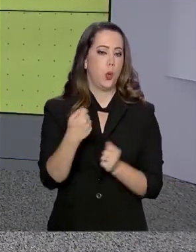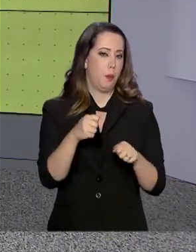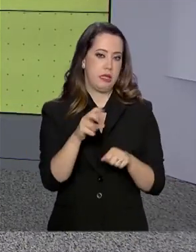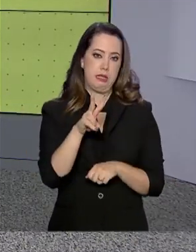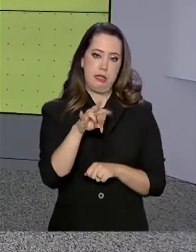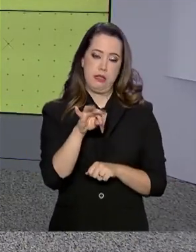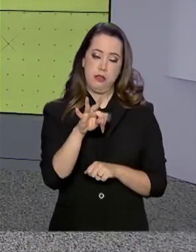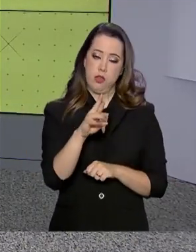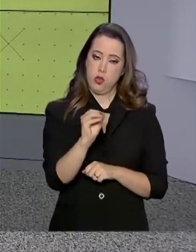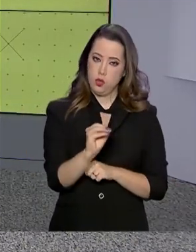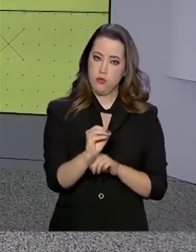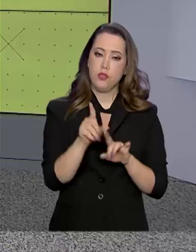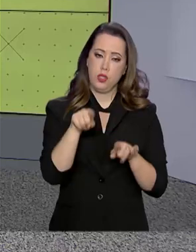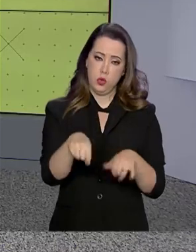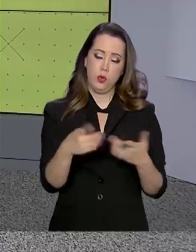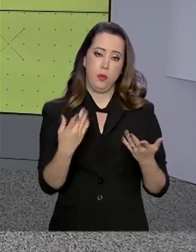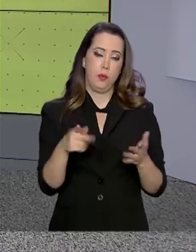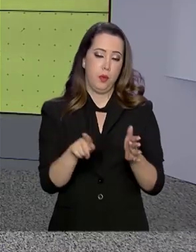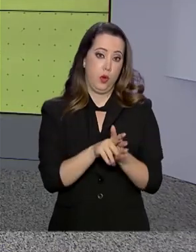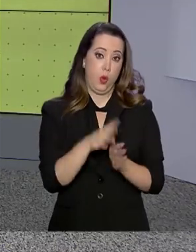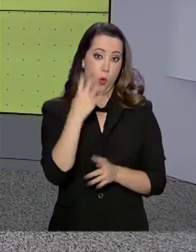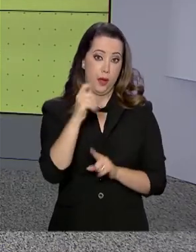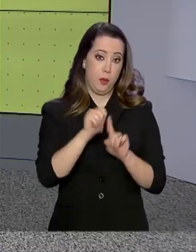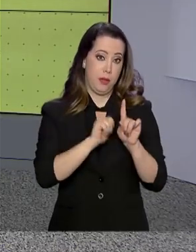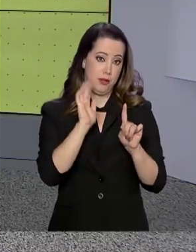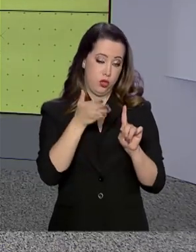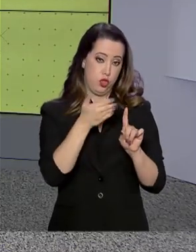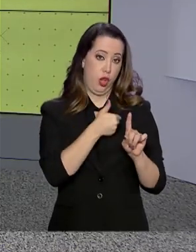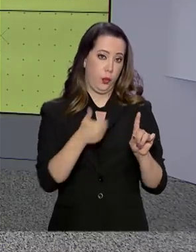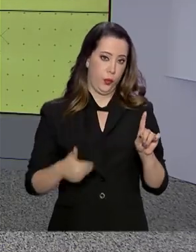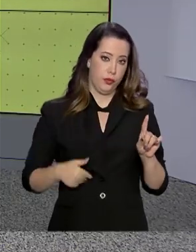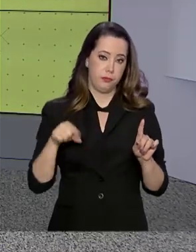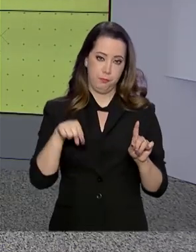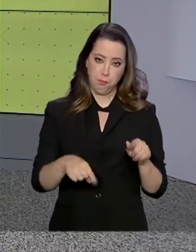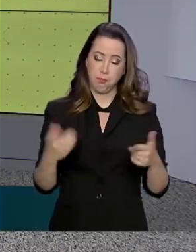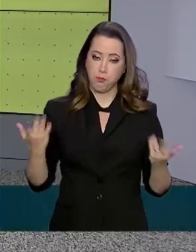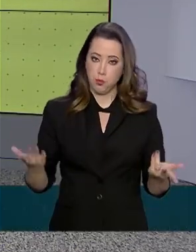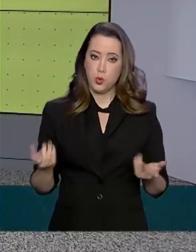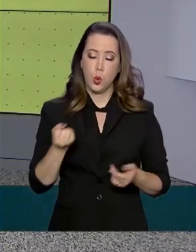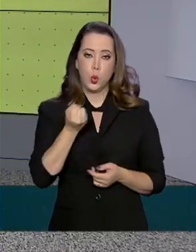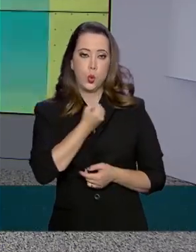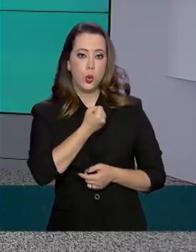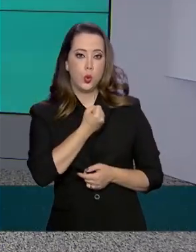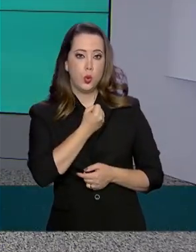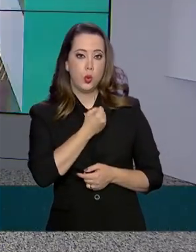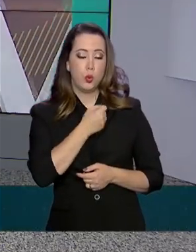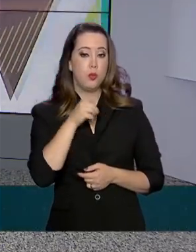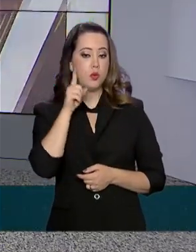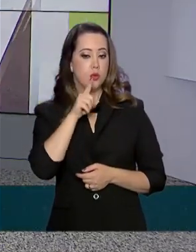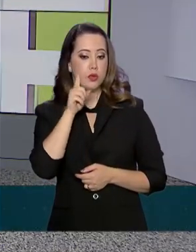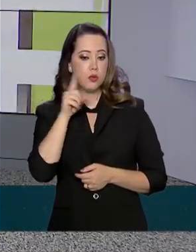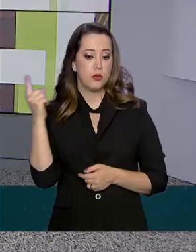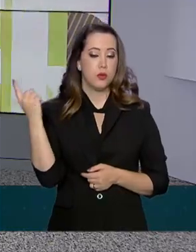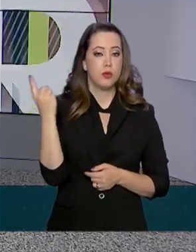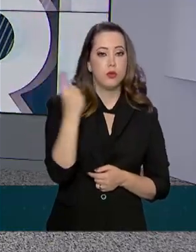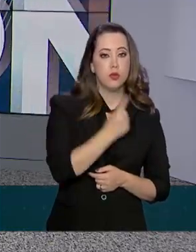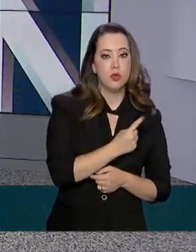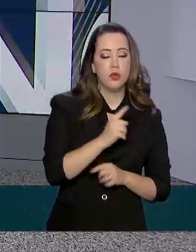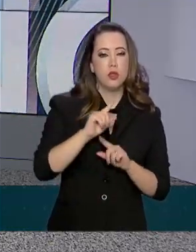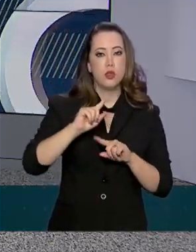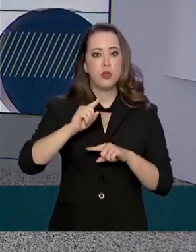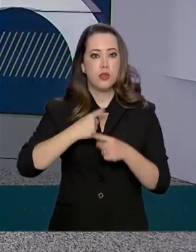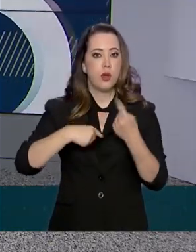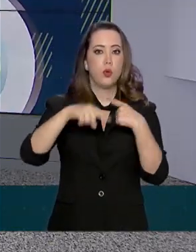adotada há quatro meses pelo governo. O número de estrangeiros vindos dos Estados Unidos, por exemplo, saltou de cerca de 56 mil